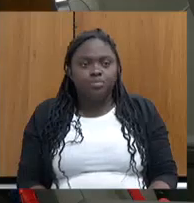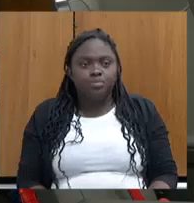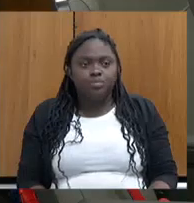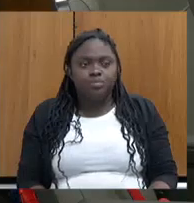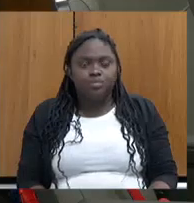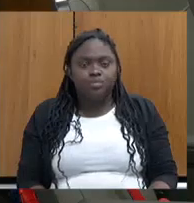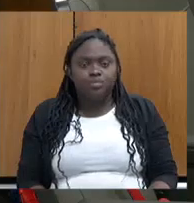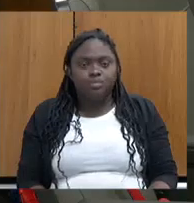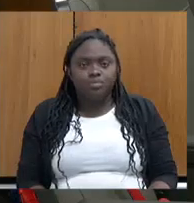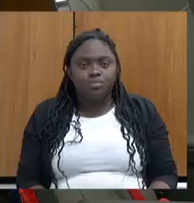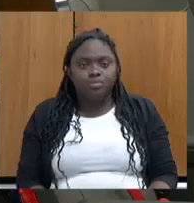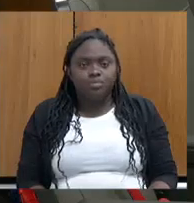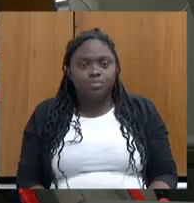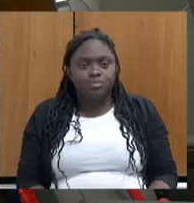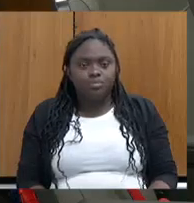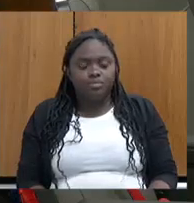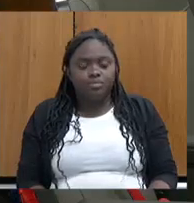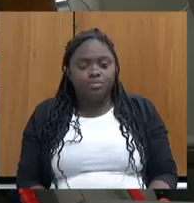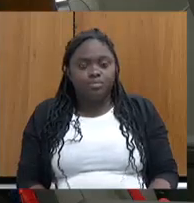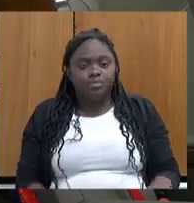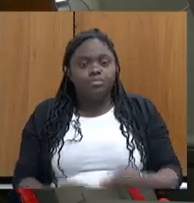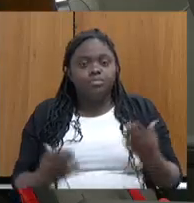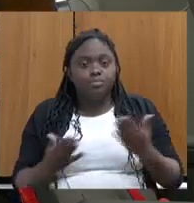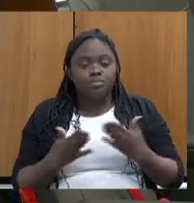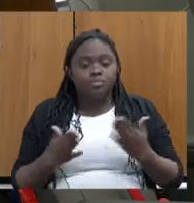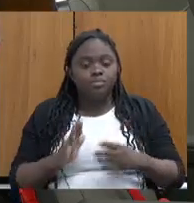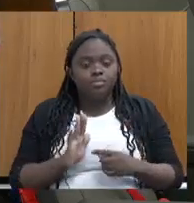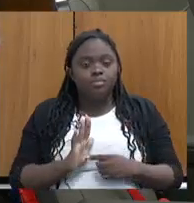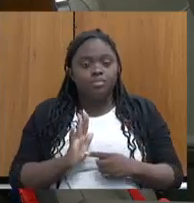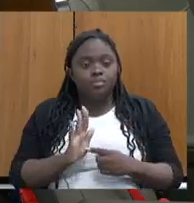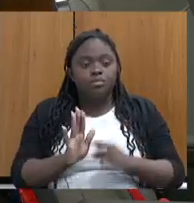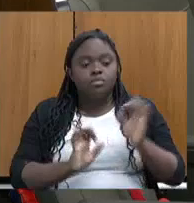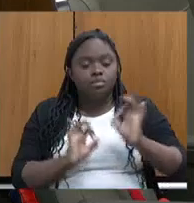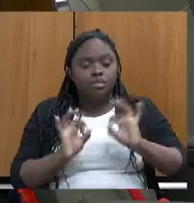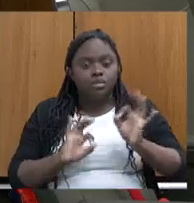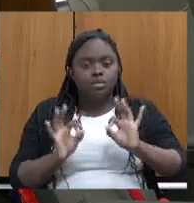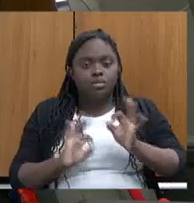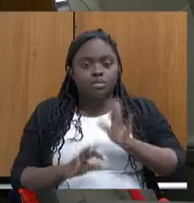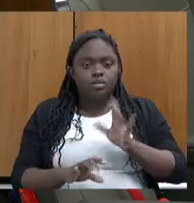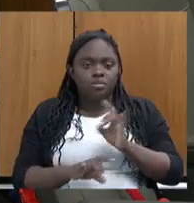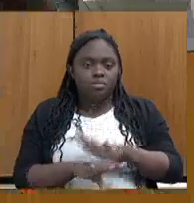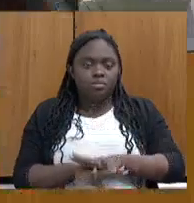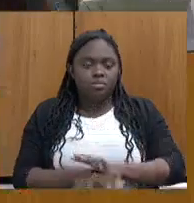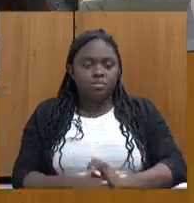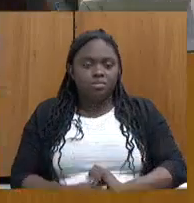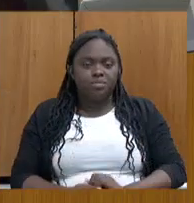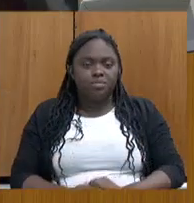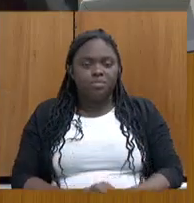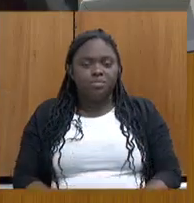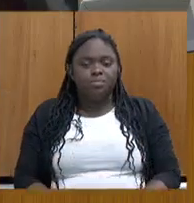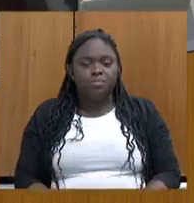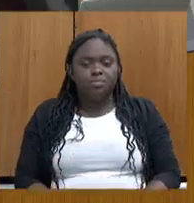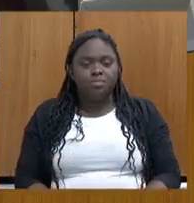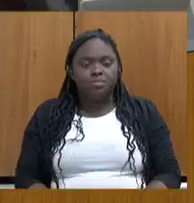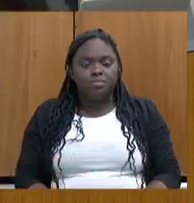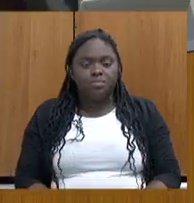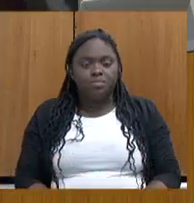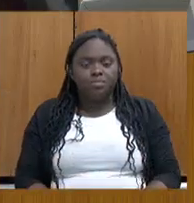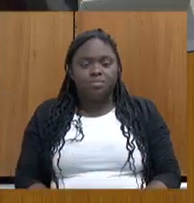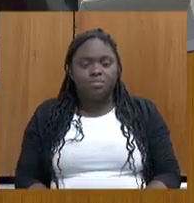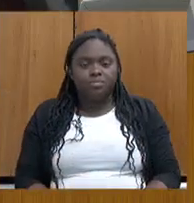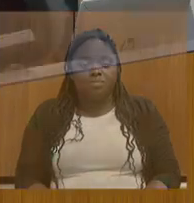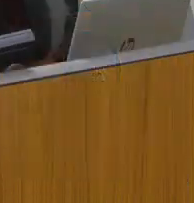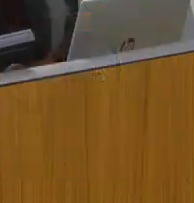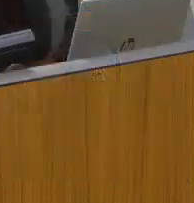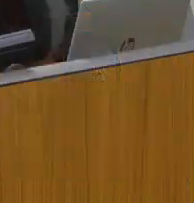Já ocorreu também? Nós já vamos, então, agora publicar o plano. Já está pronto. Nós queremos fazer um grande evento,